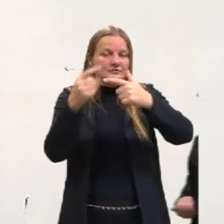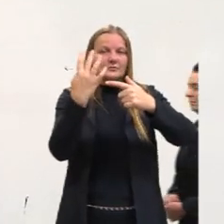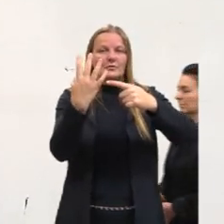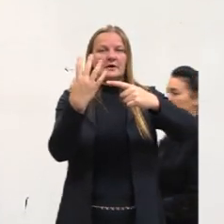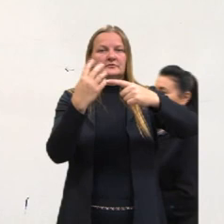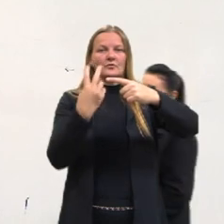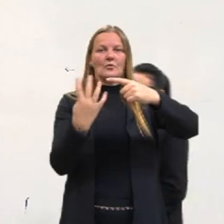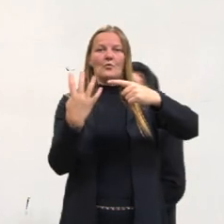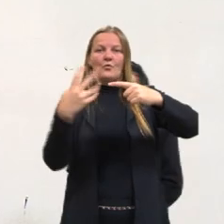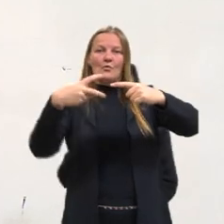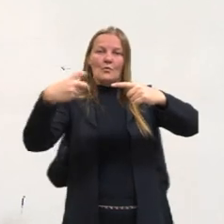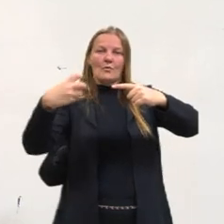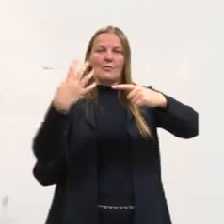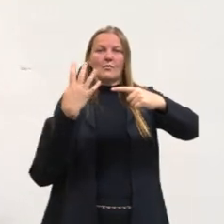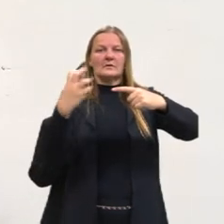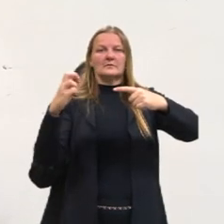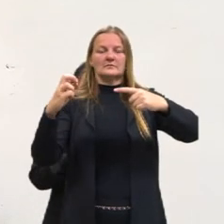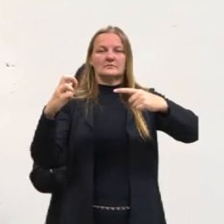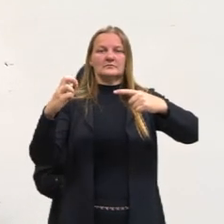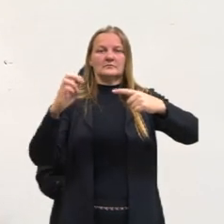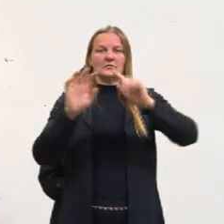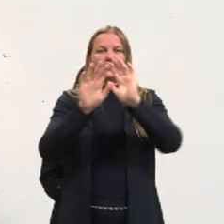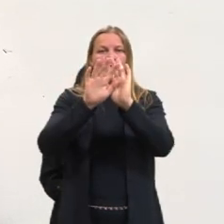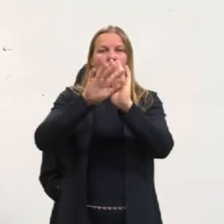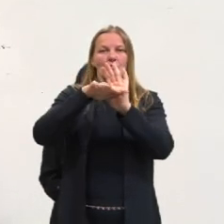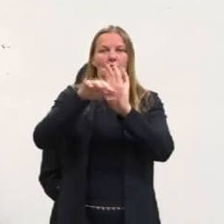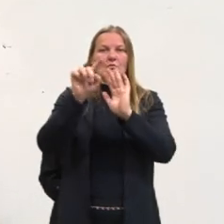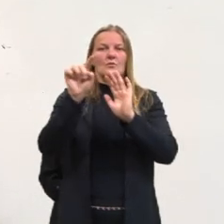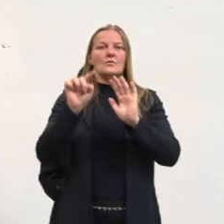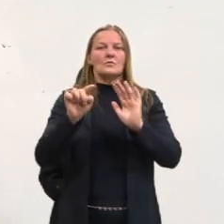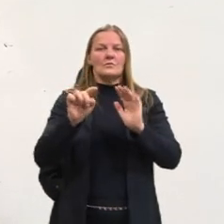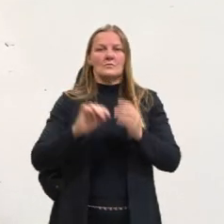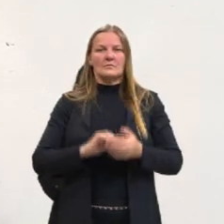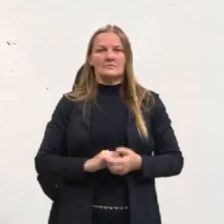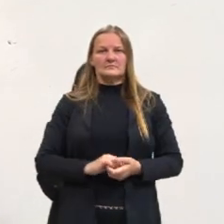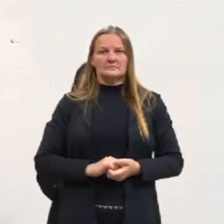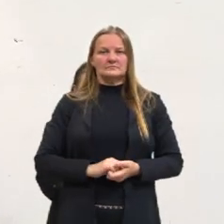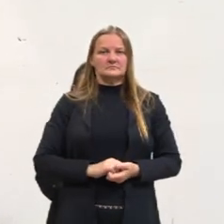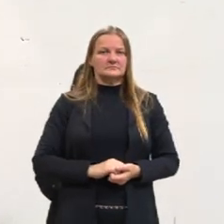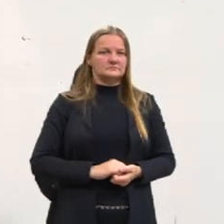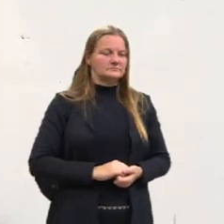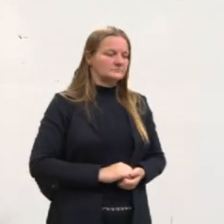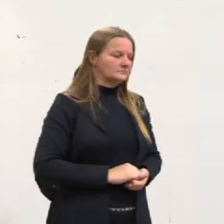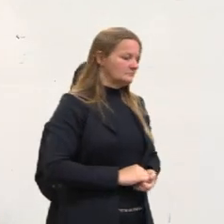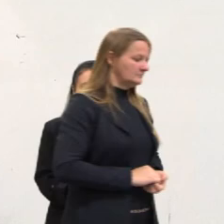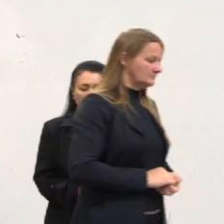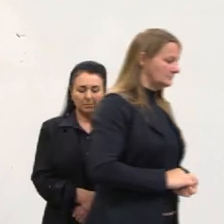Então, a sombra vai dar 45 centímetros,